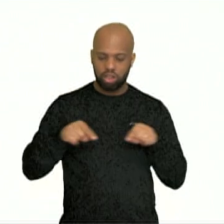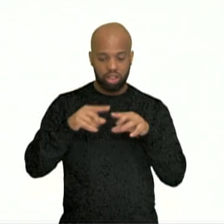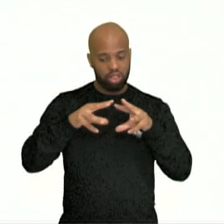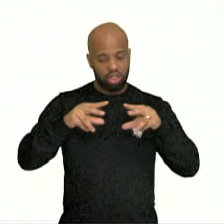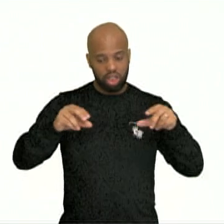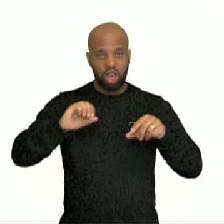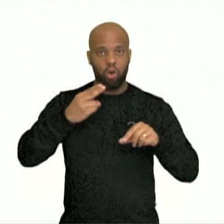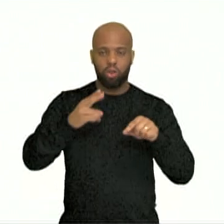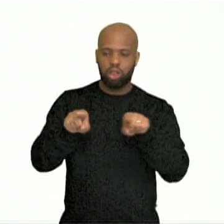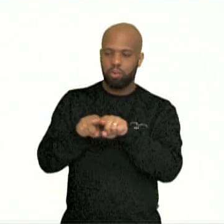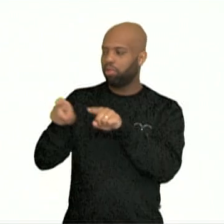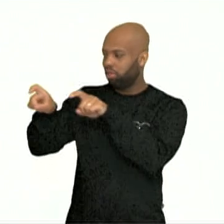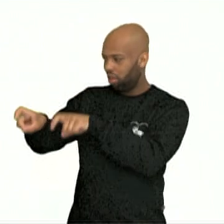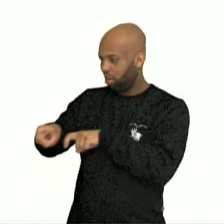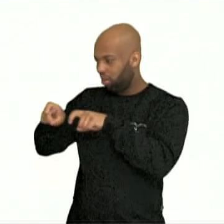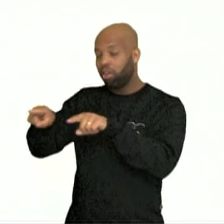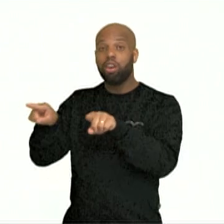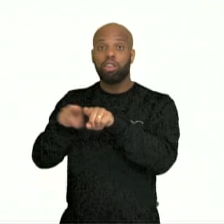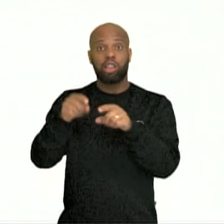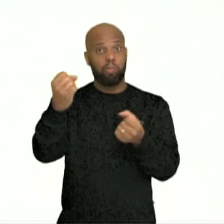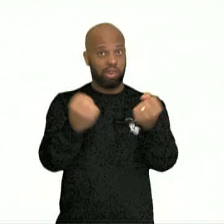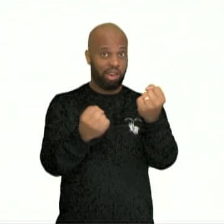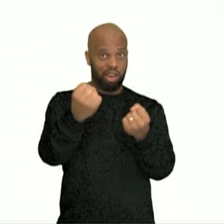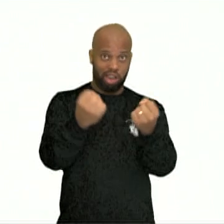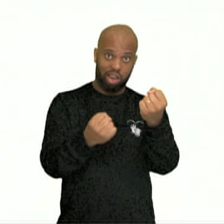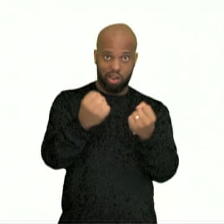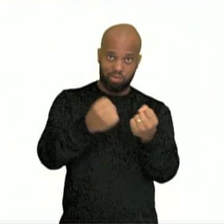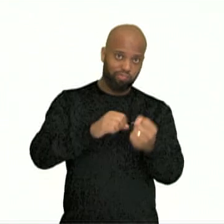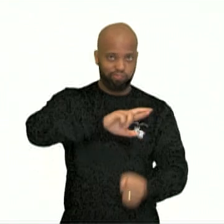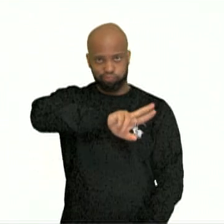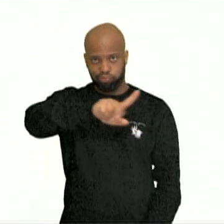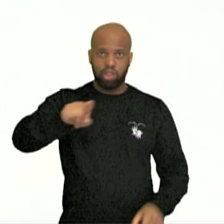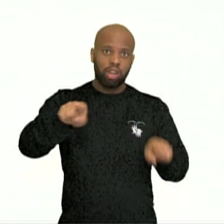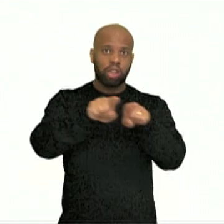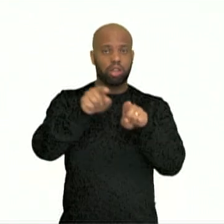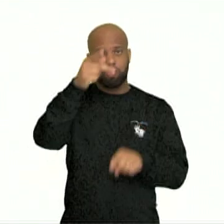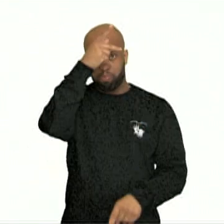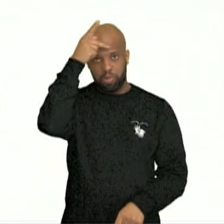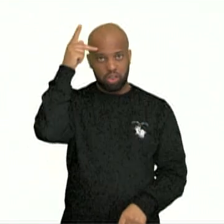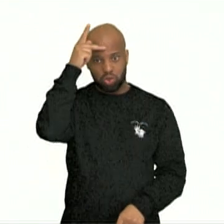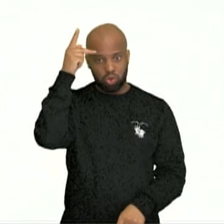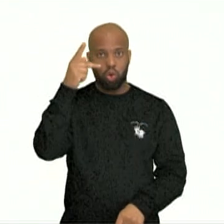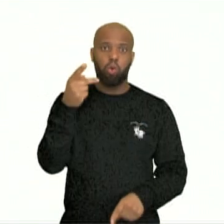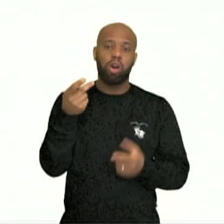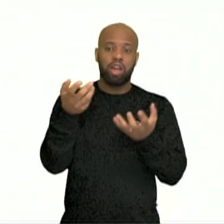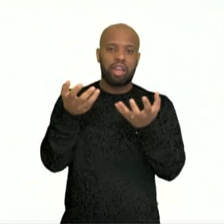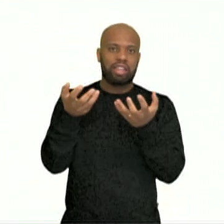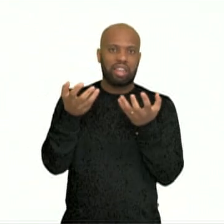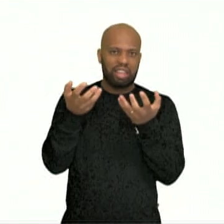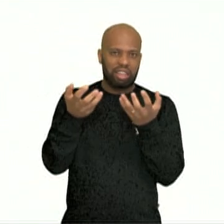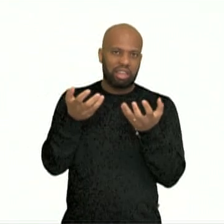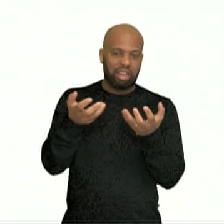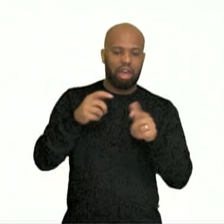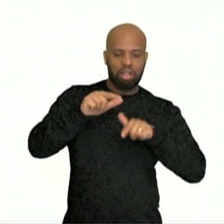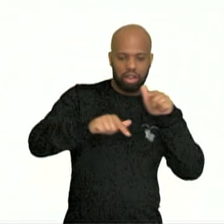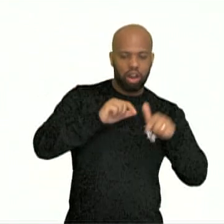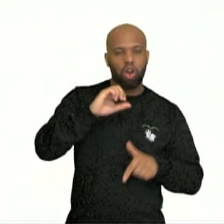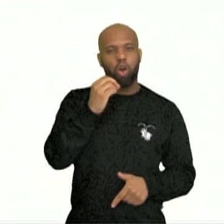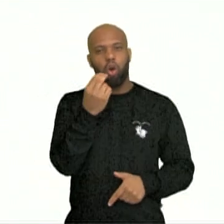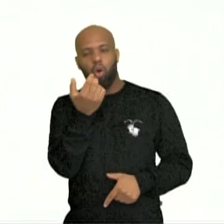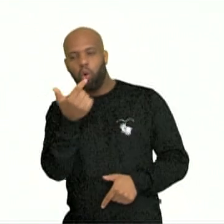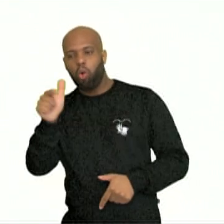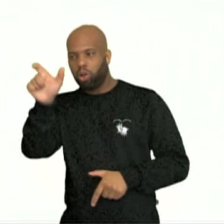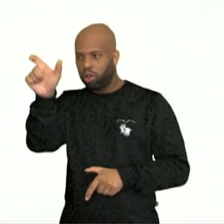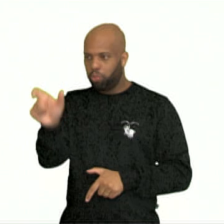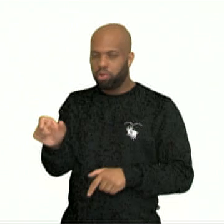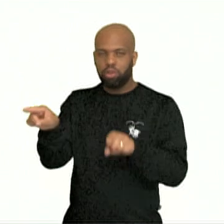automóveis, veículos em geral, temos pessoas que oferecem emprego, pessoas que procuram emprego, isso